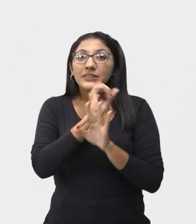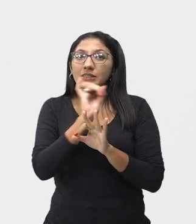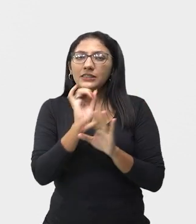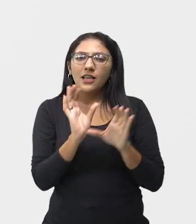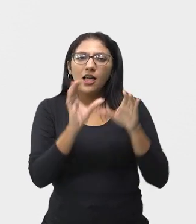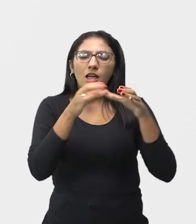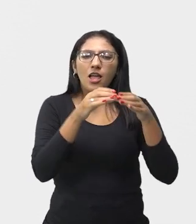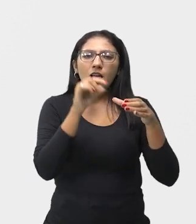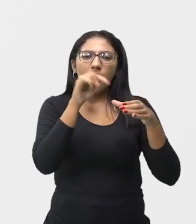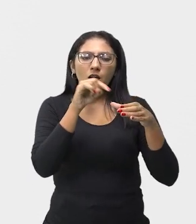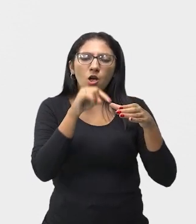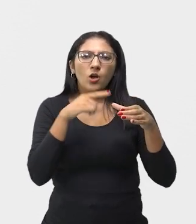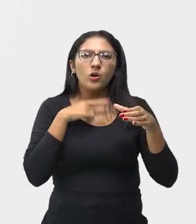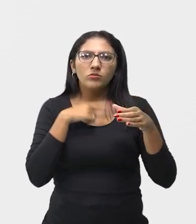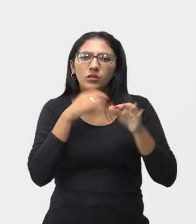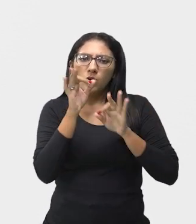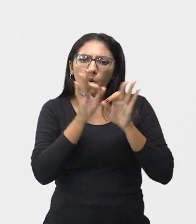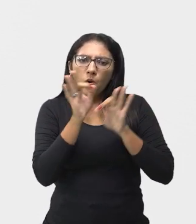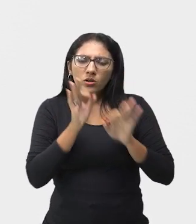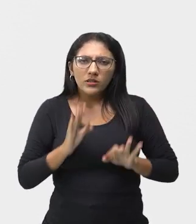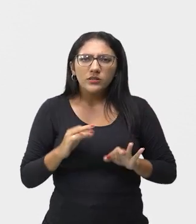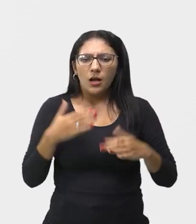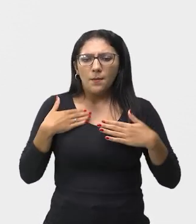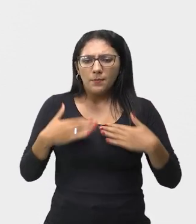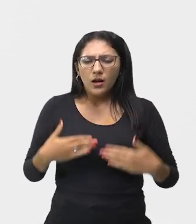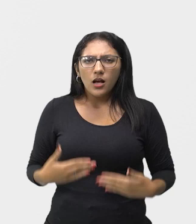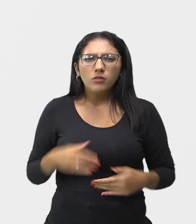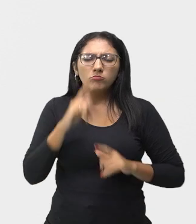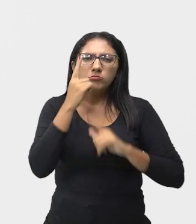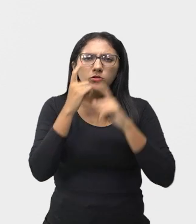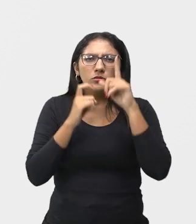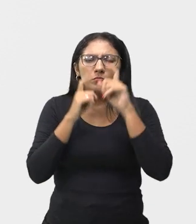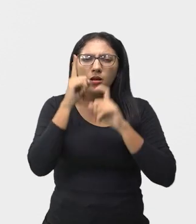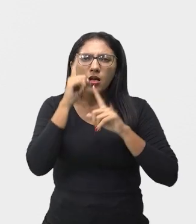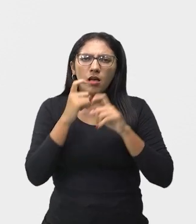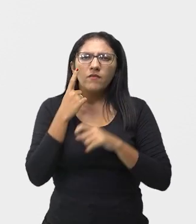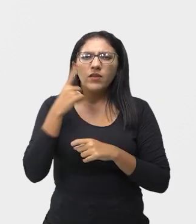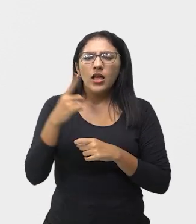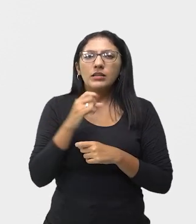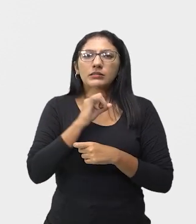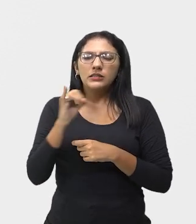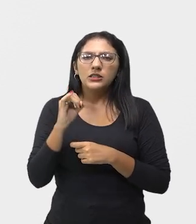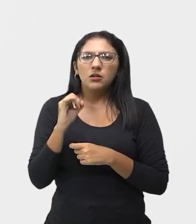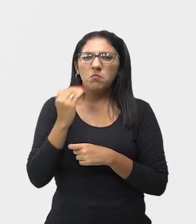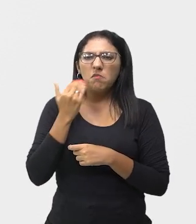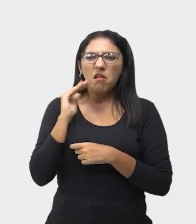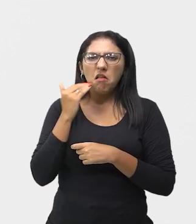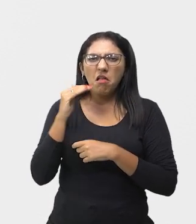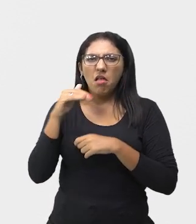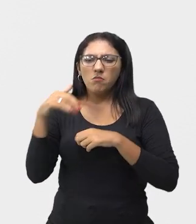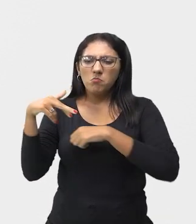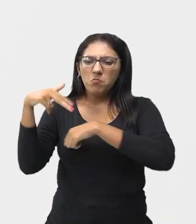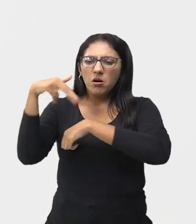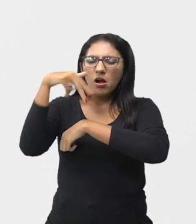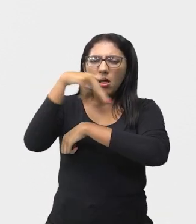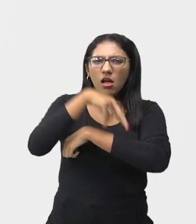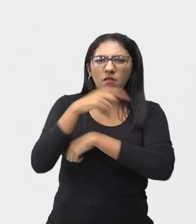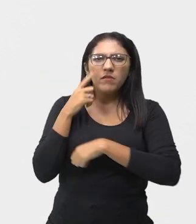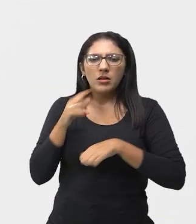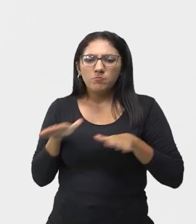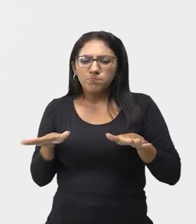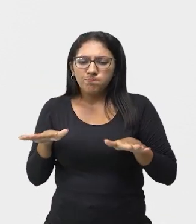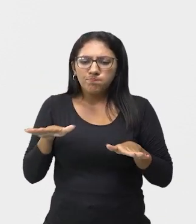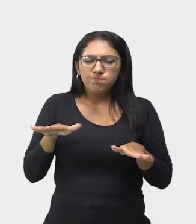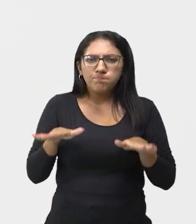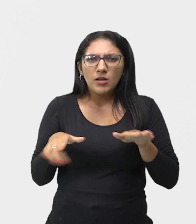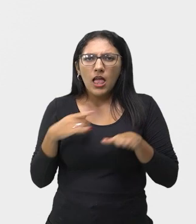conseguiu expressar com o corpo a sensação de balanço da ponte, segurando na corda e